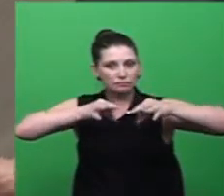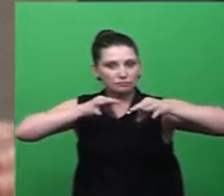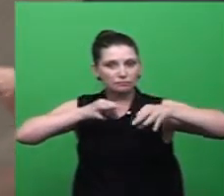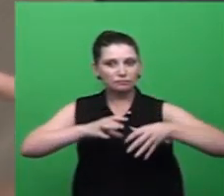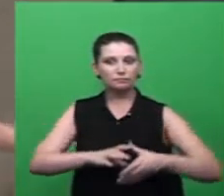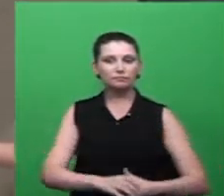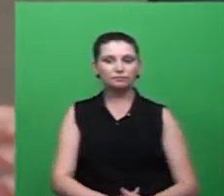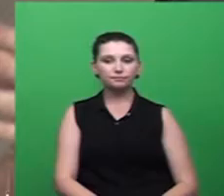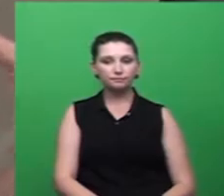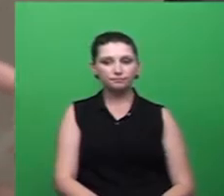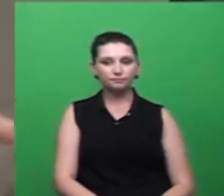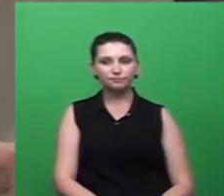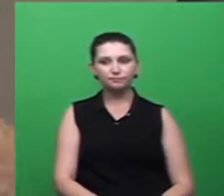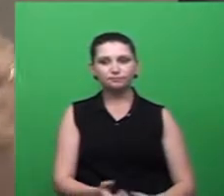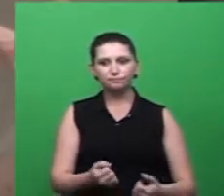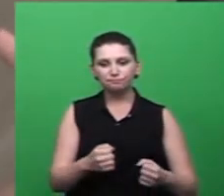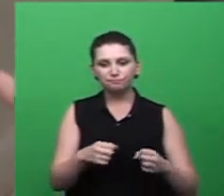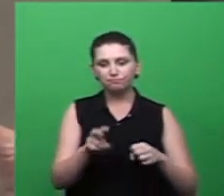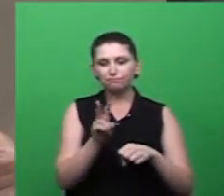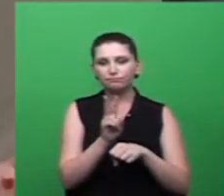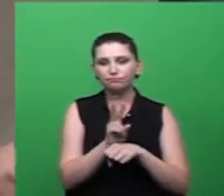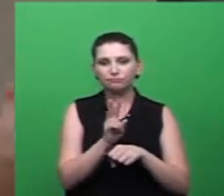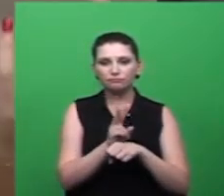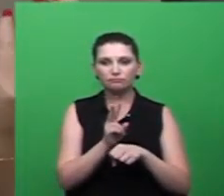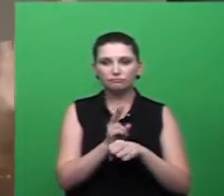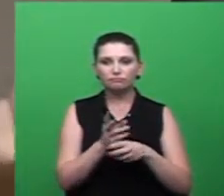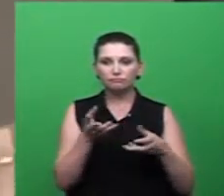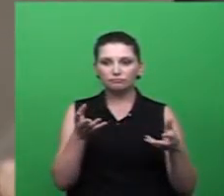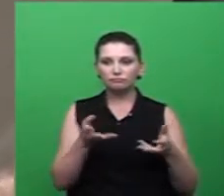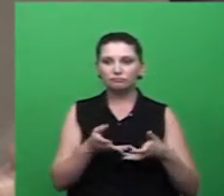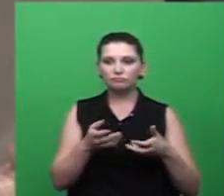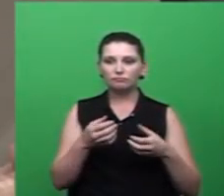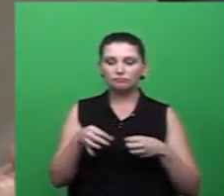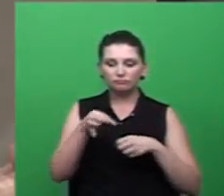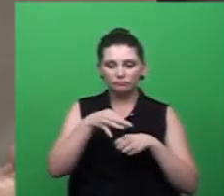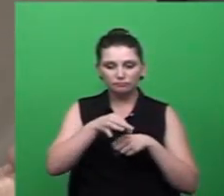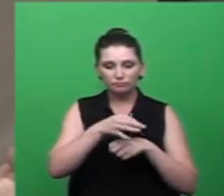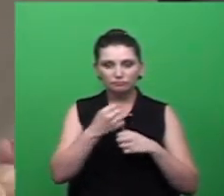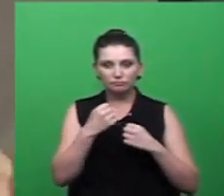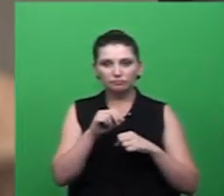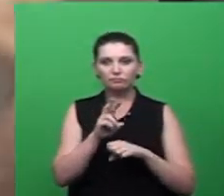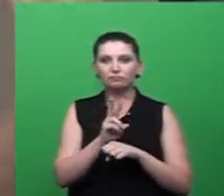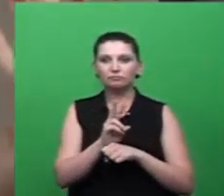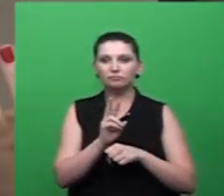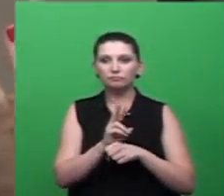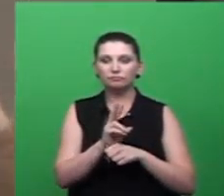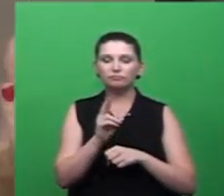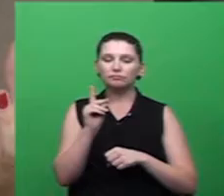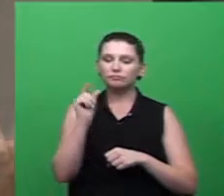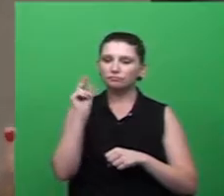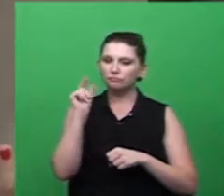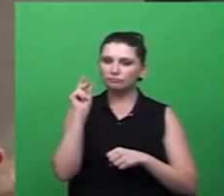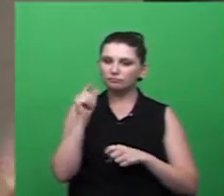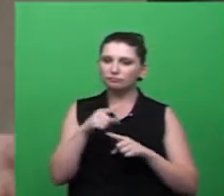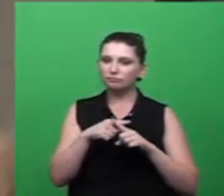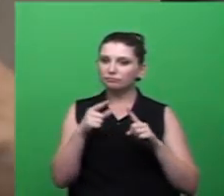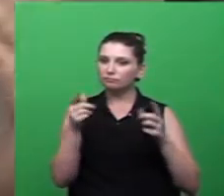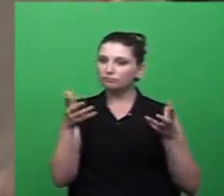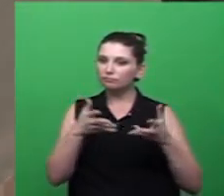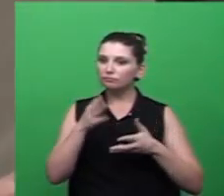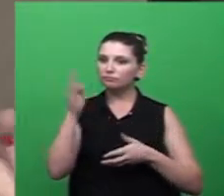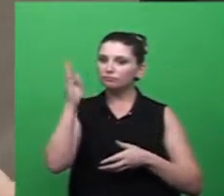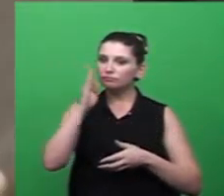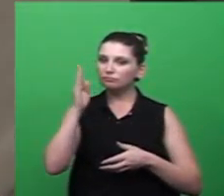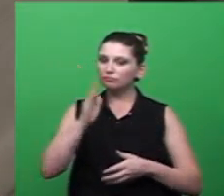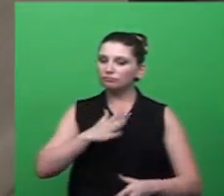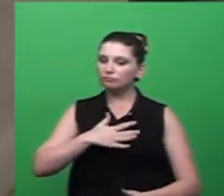à dengue já trabalha essas ações essas armadilhas há bastante tempo só que agora o Brasil se assustou porque